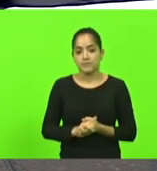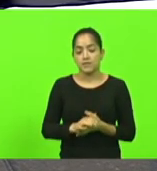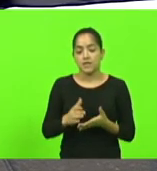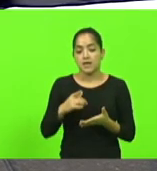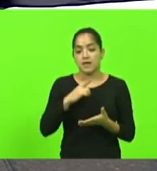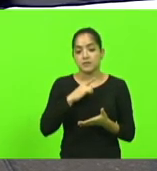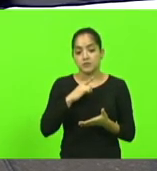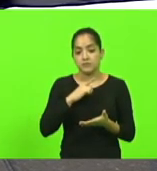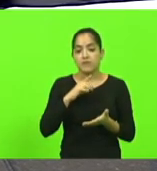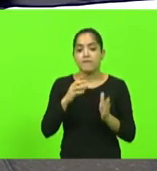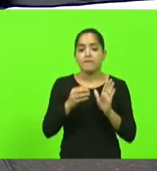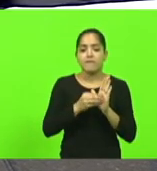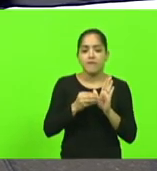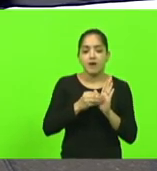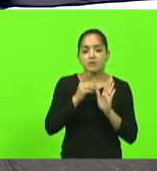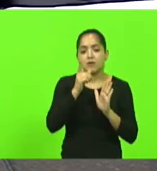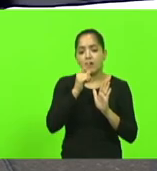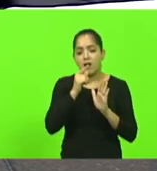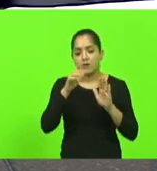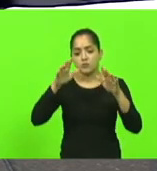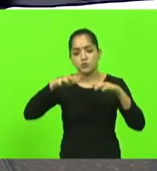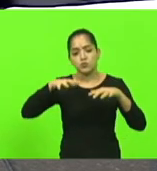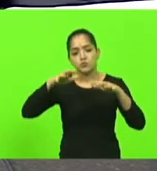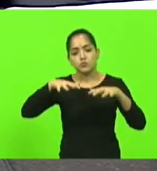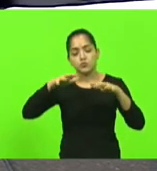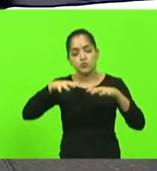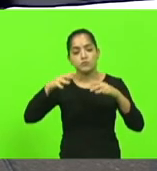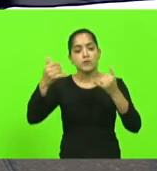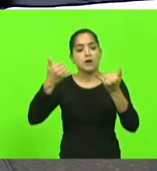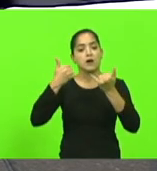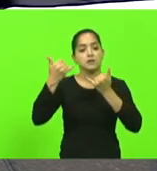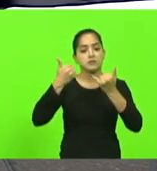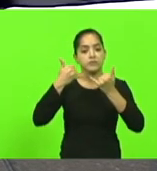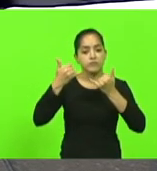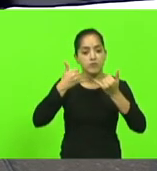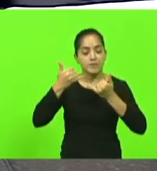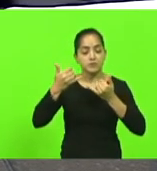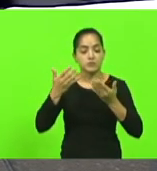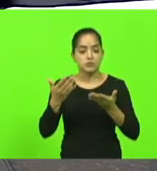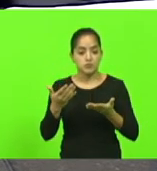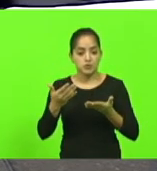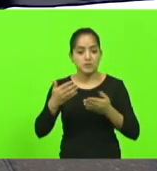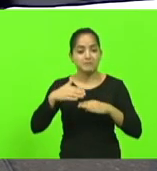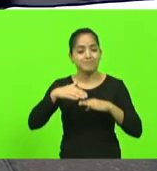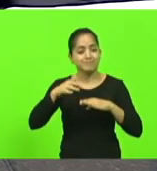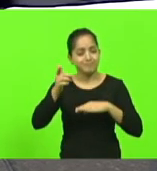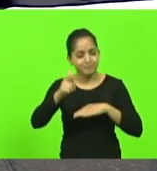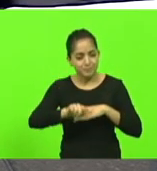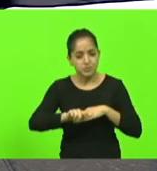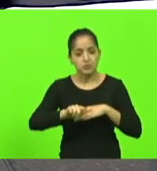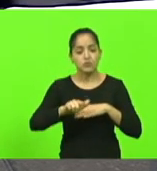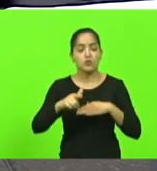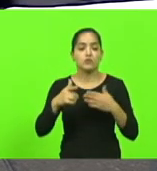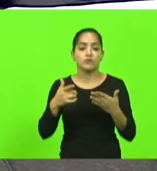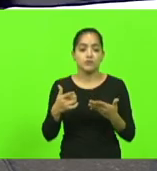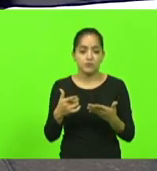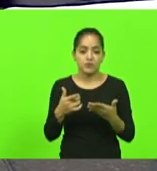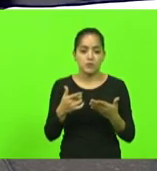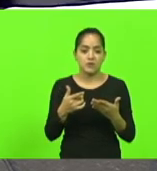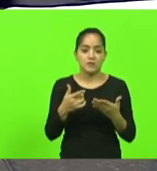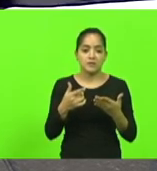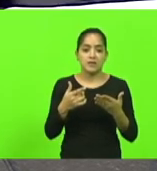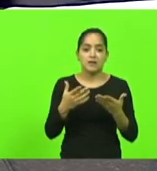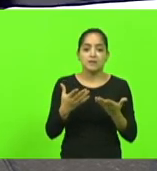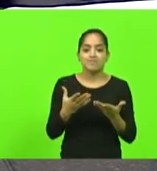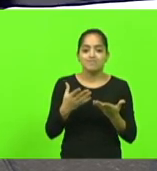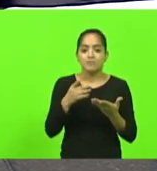falta de chuva as informações que se tem é que será mais uma vez um ano com pouca umidade com